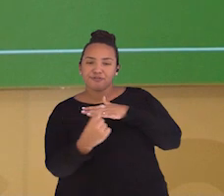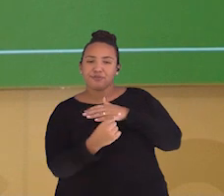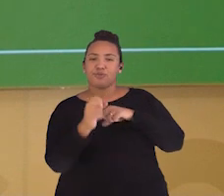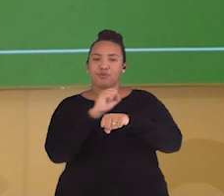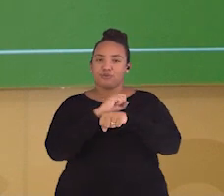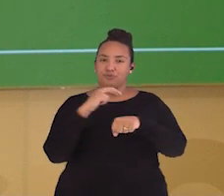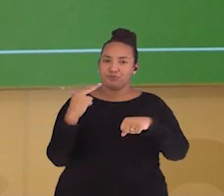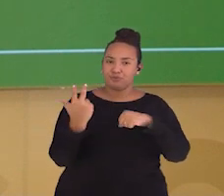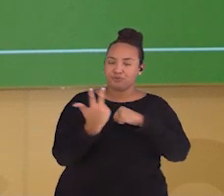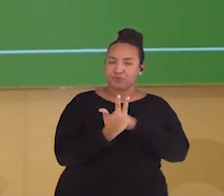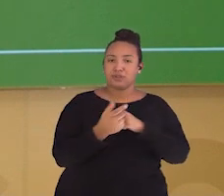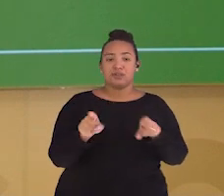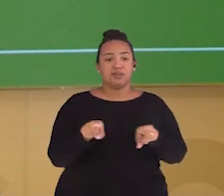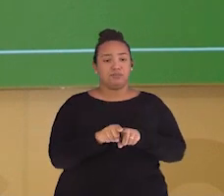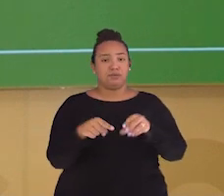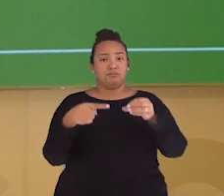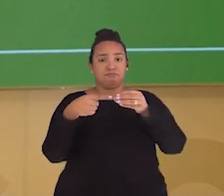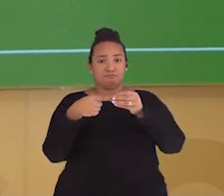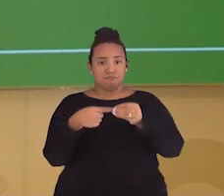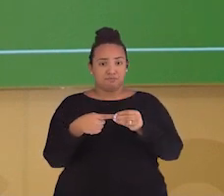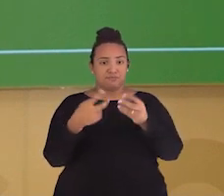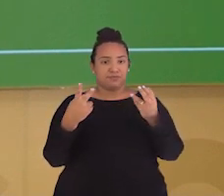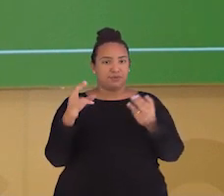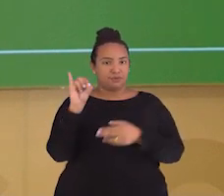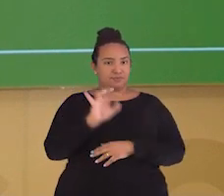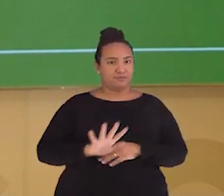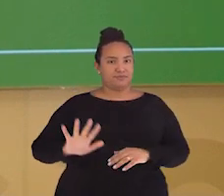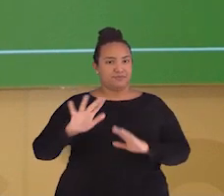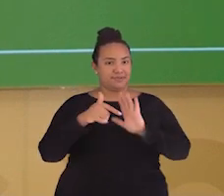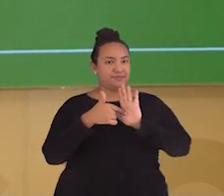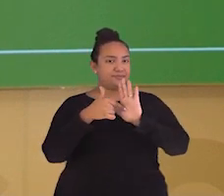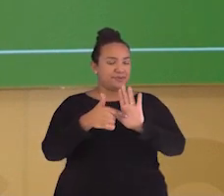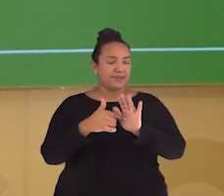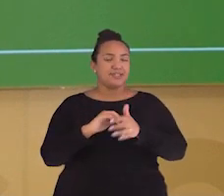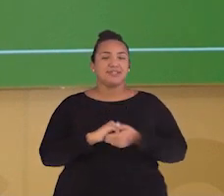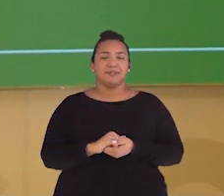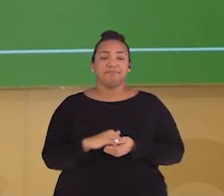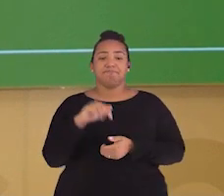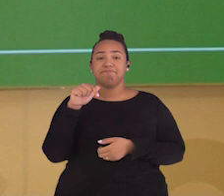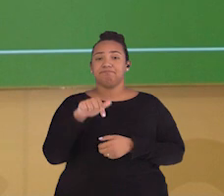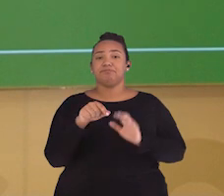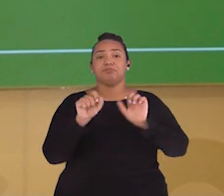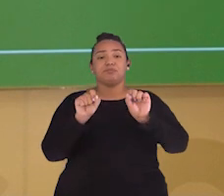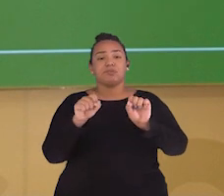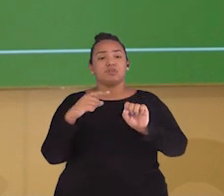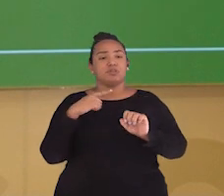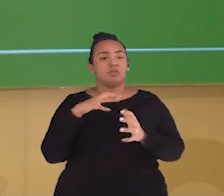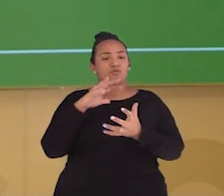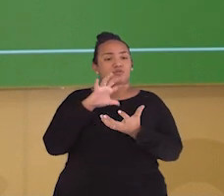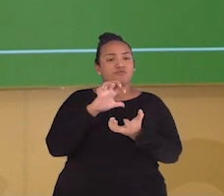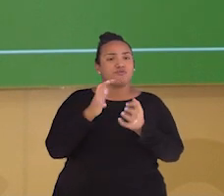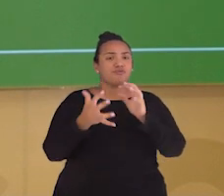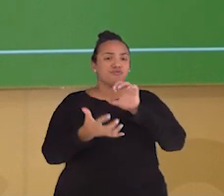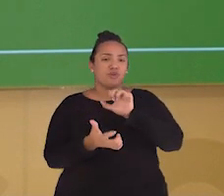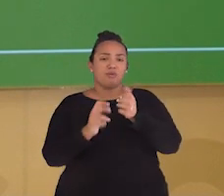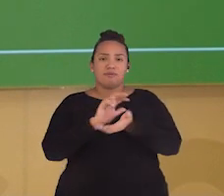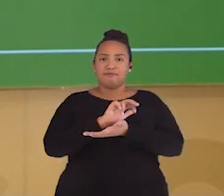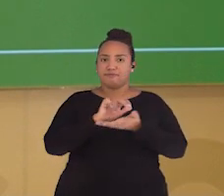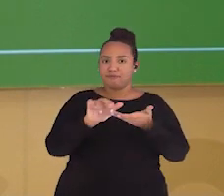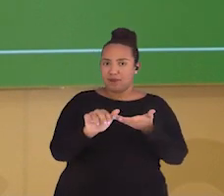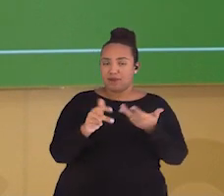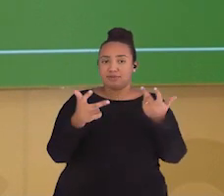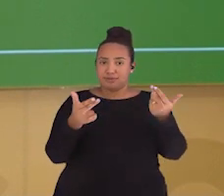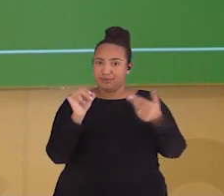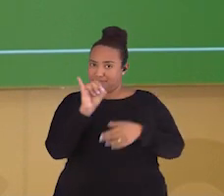e os protozoários, como vocês podem ver aqui na sua tela. Eles podem apresentar diferentes formatos, como aparece